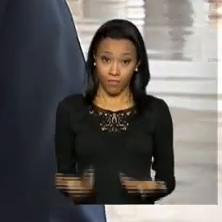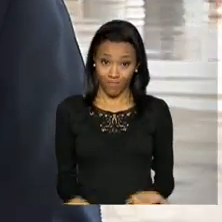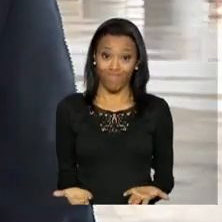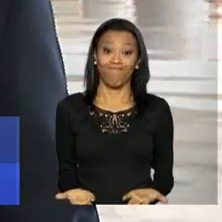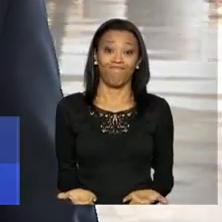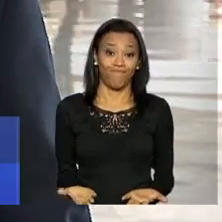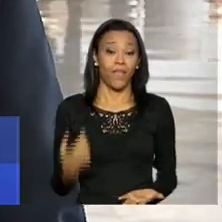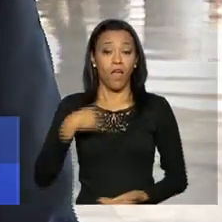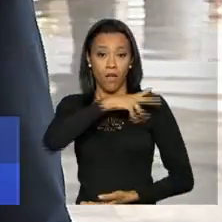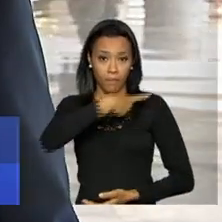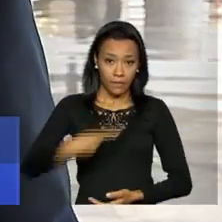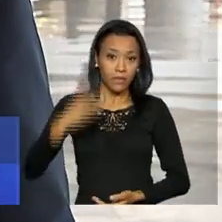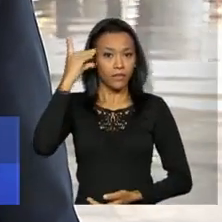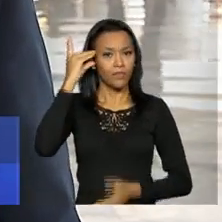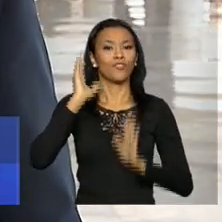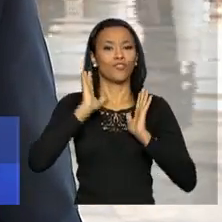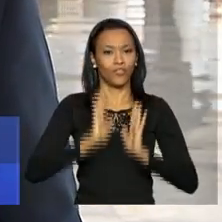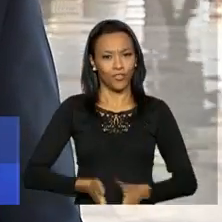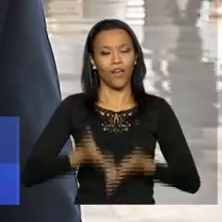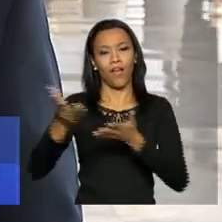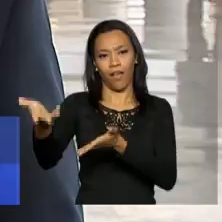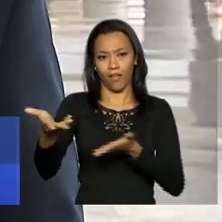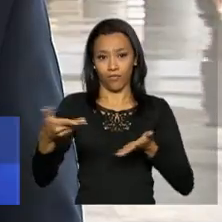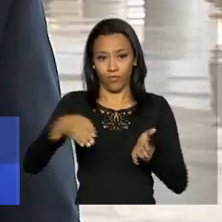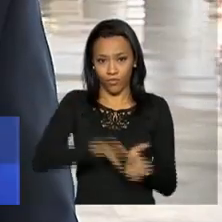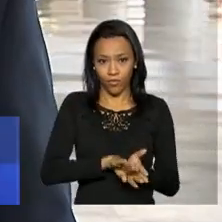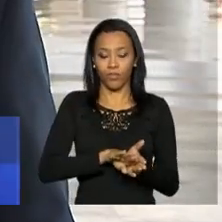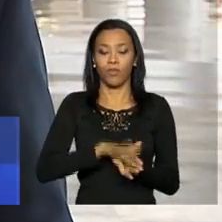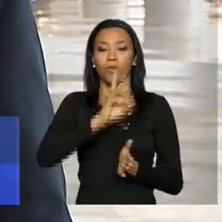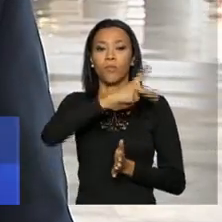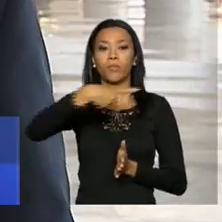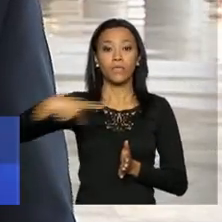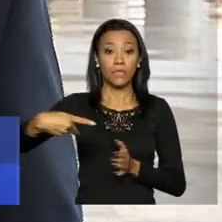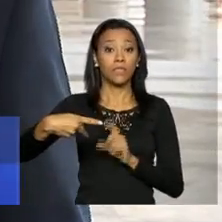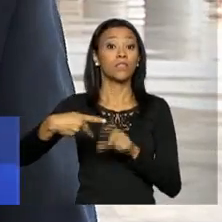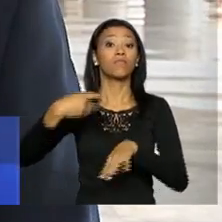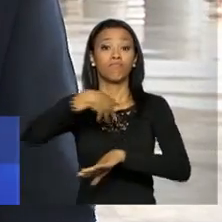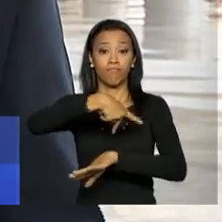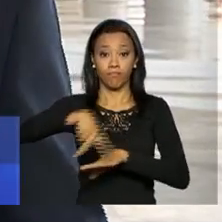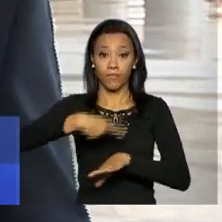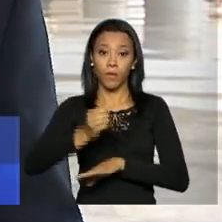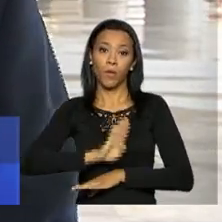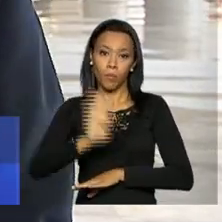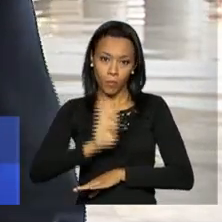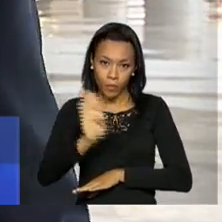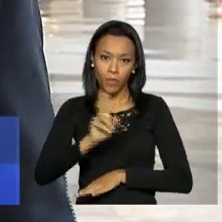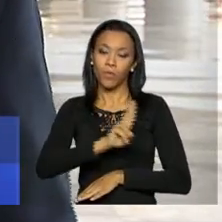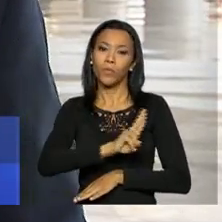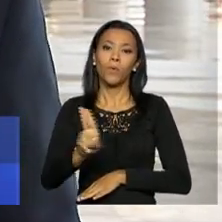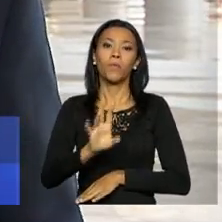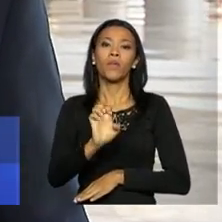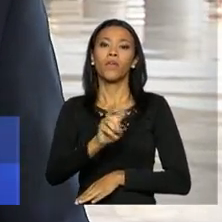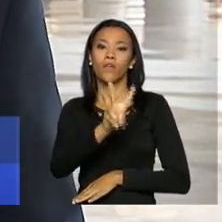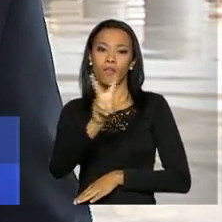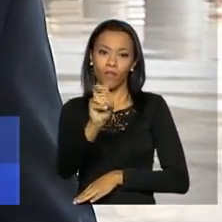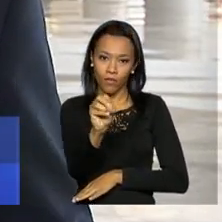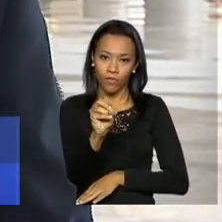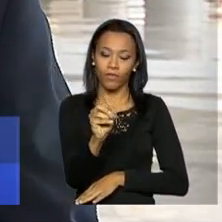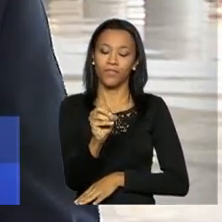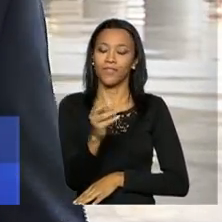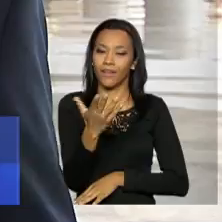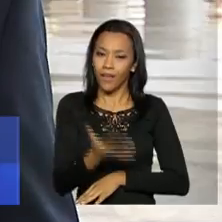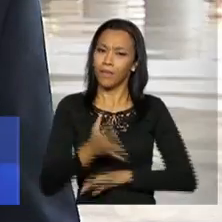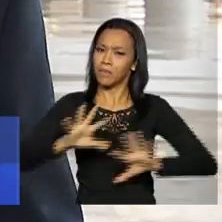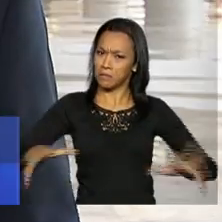pois é, a presidenta Dilma Rousseff já recebeu oficialmente o presidente da Bolívia, Evo Morales, aquela recepção, aquela